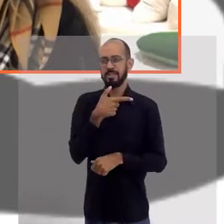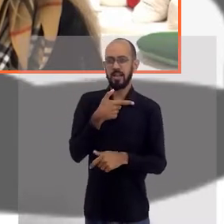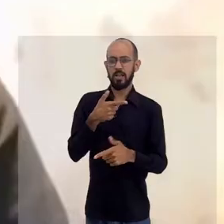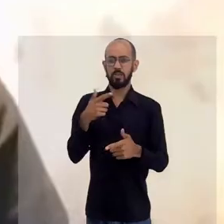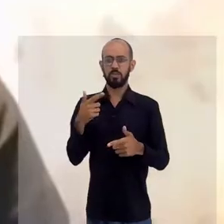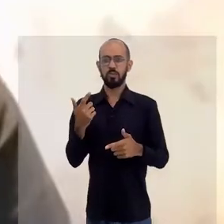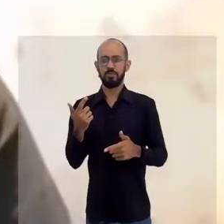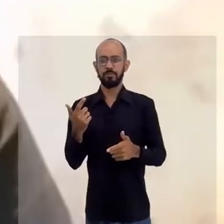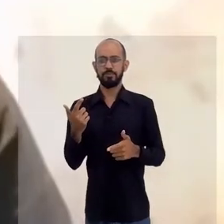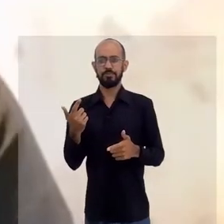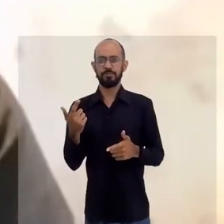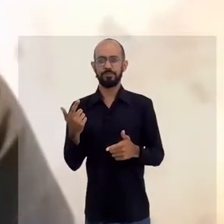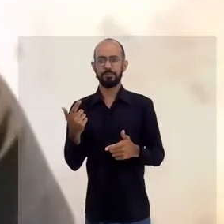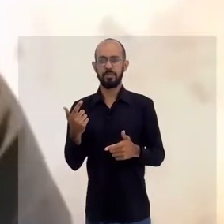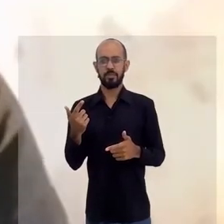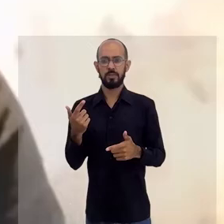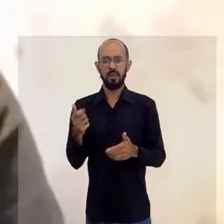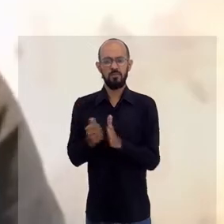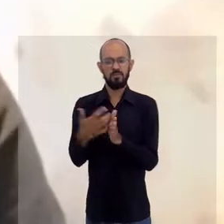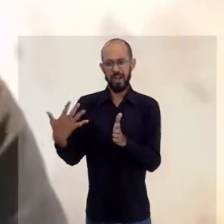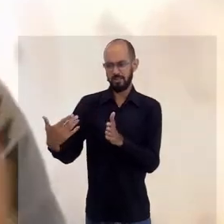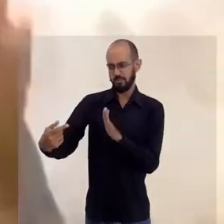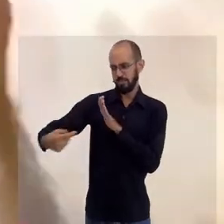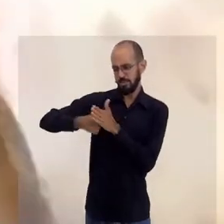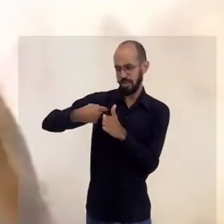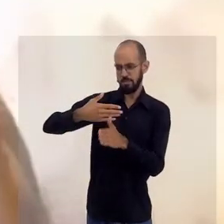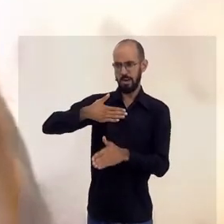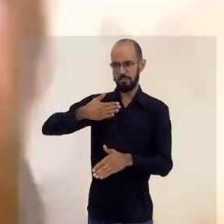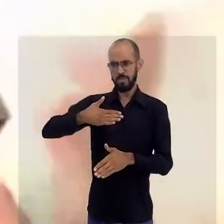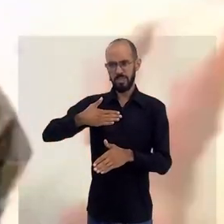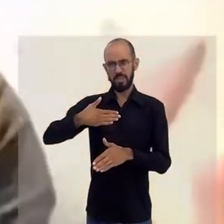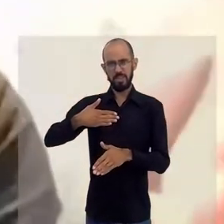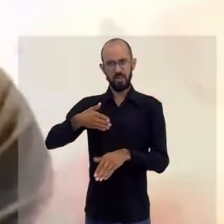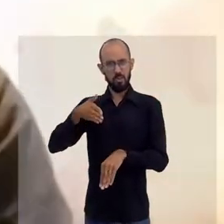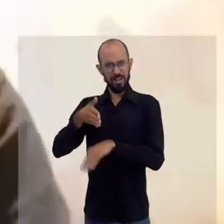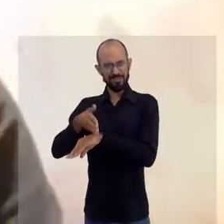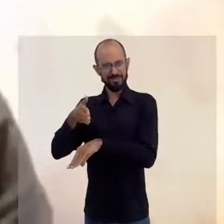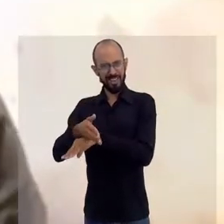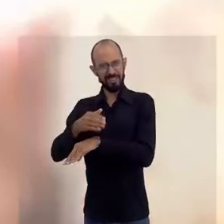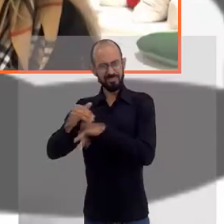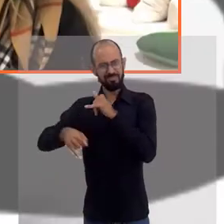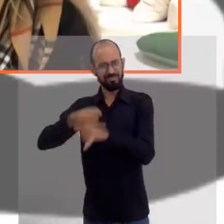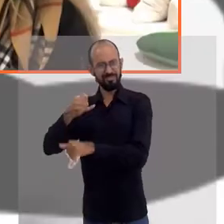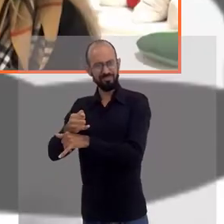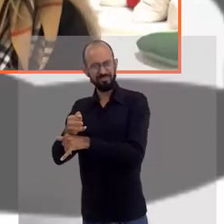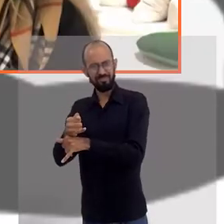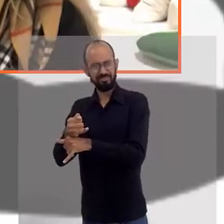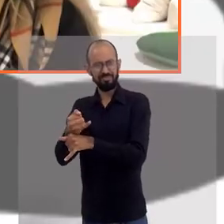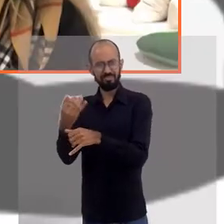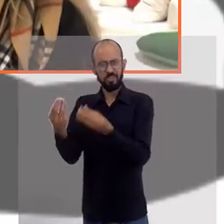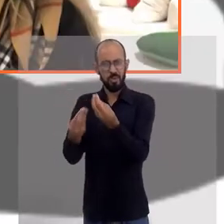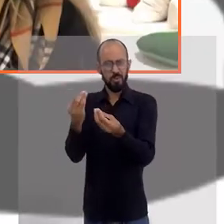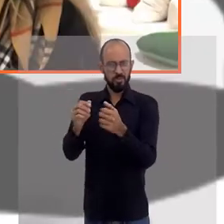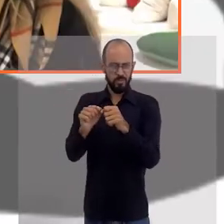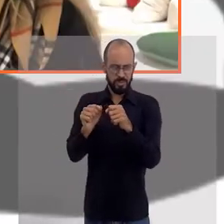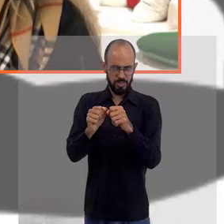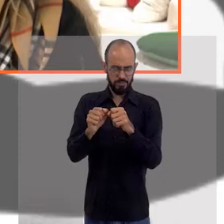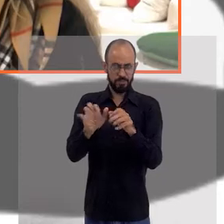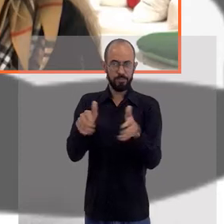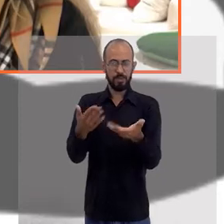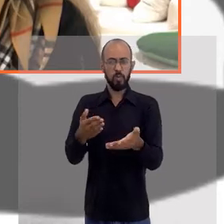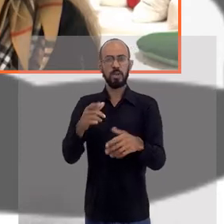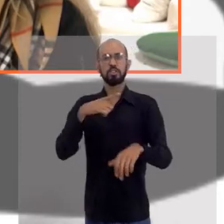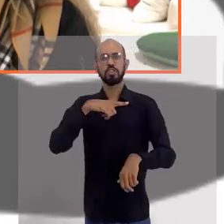né? Porque muita gente me perguntava, né? Eu acesso a internet bem? Eu posso doar? Como que eu posso doar? A gente tem uma